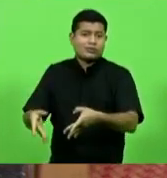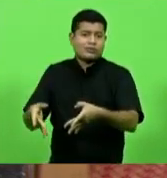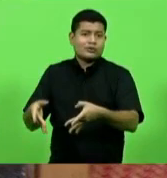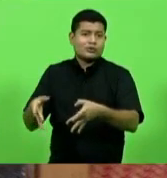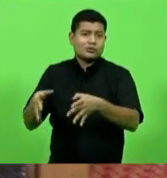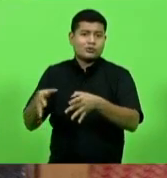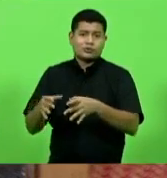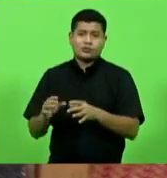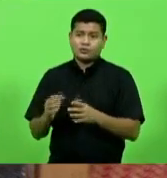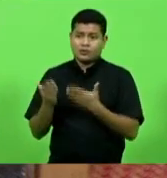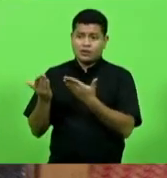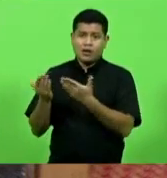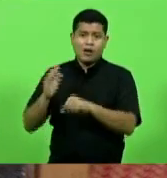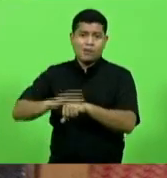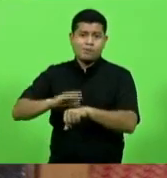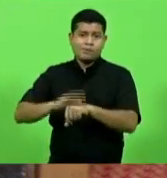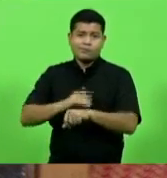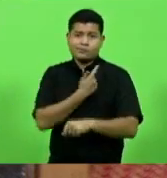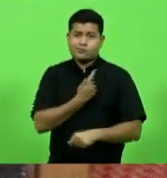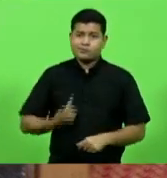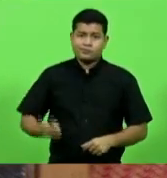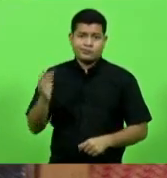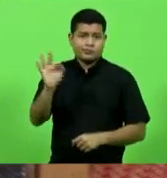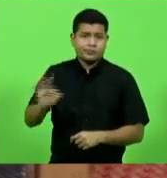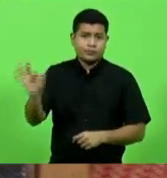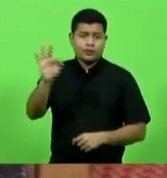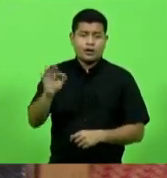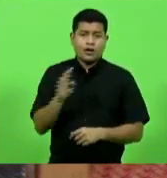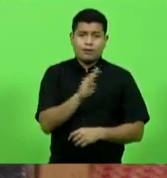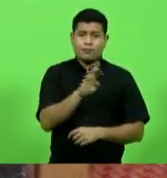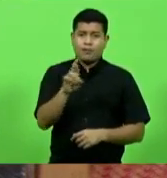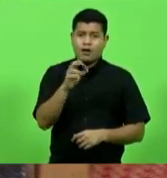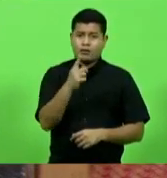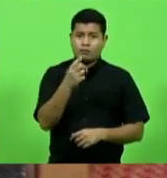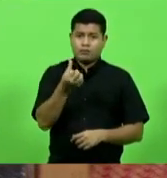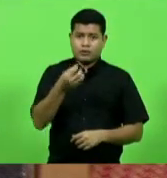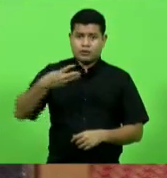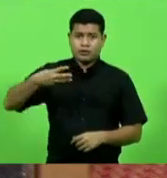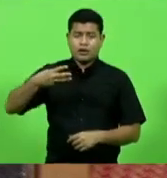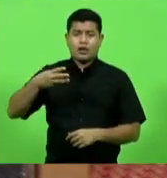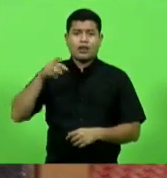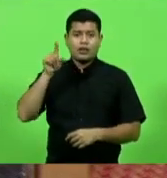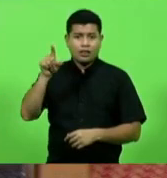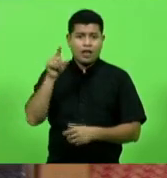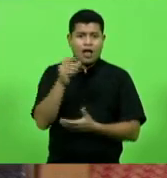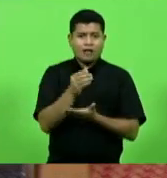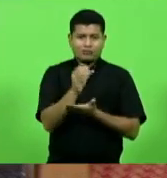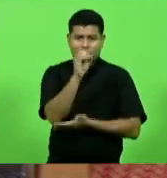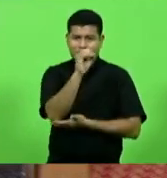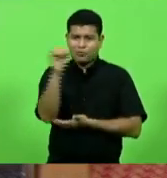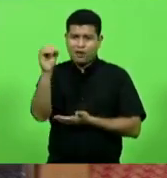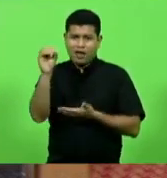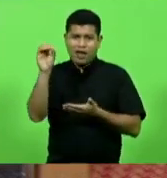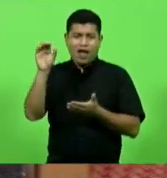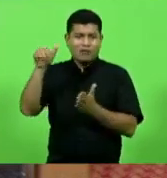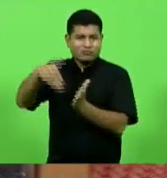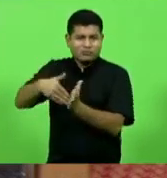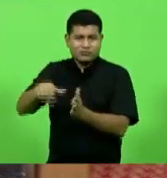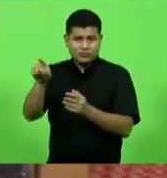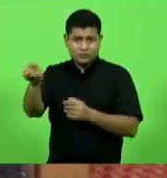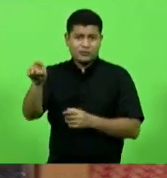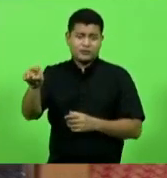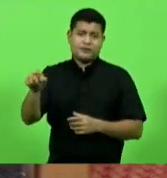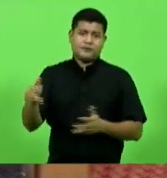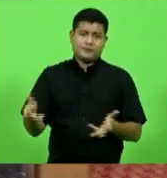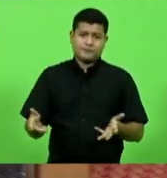governo federal para com a BR-163 no extremo oeste catarinense segundo